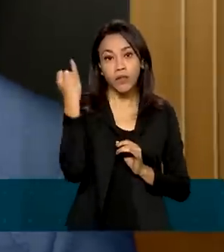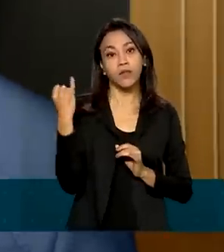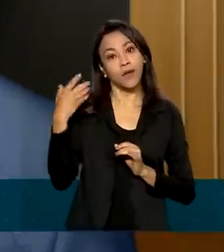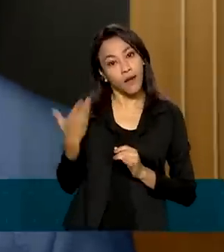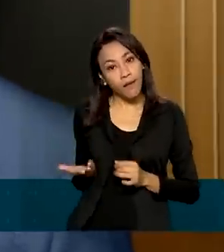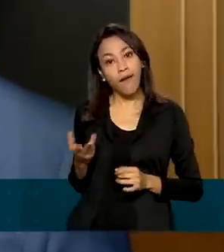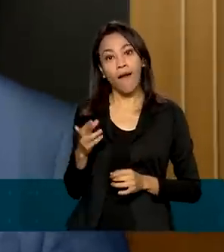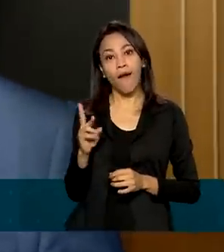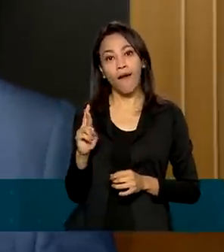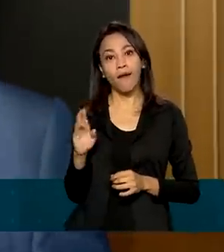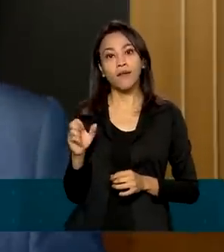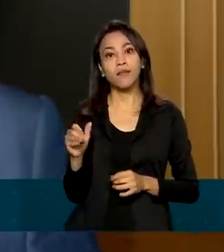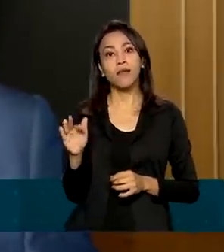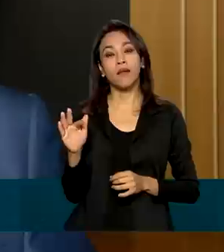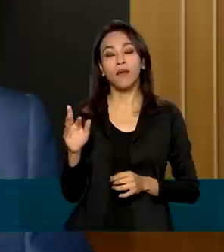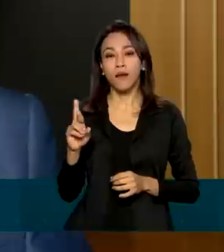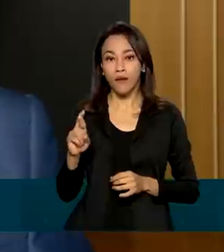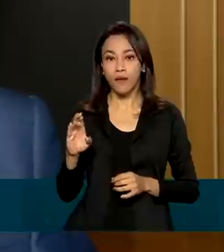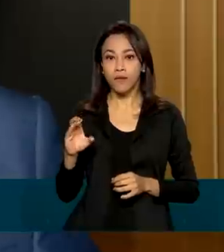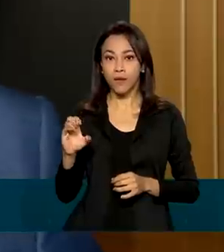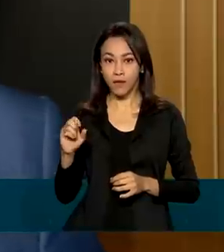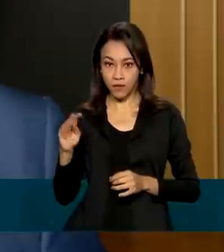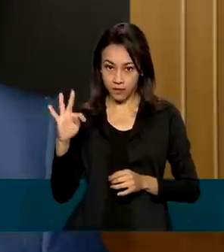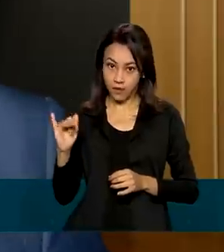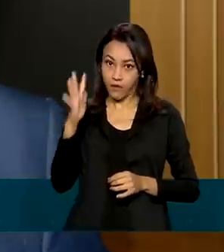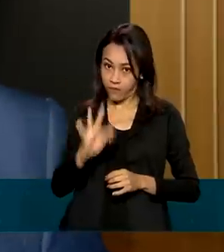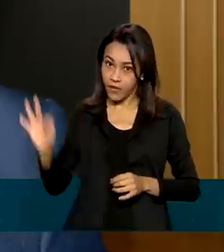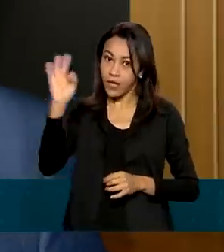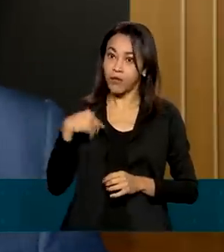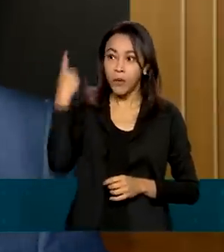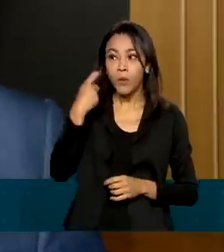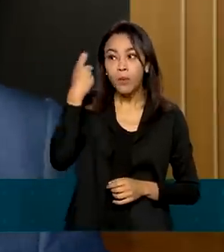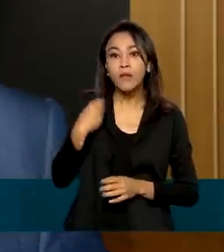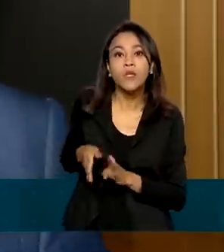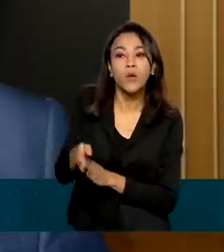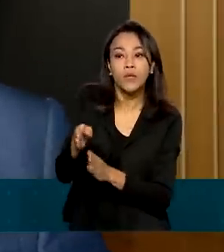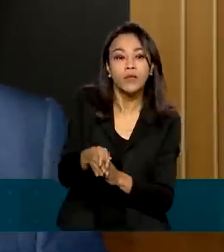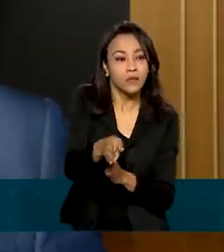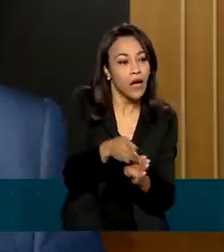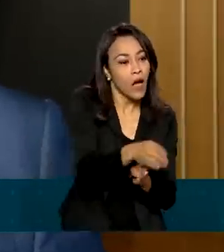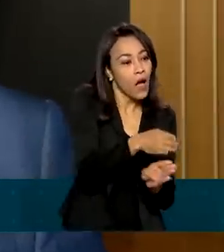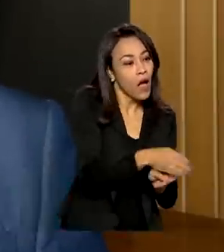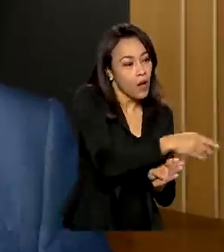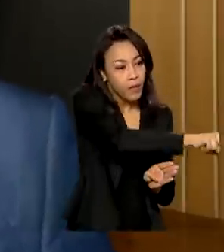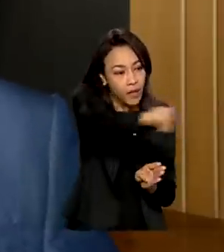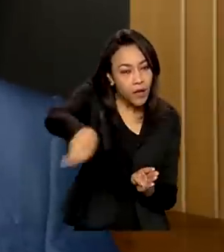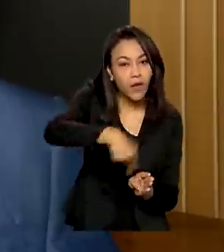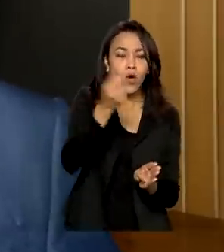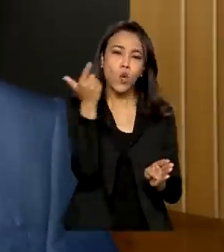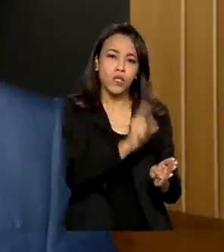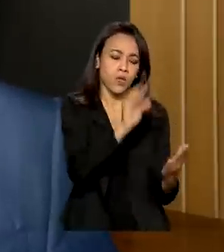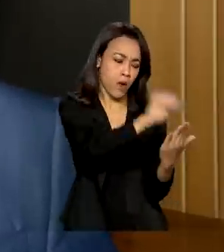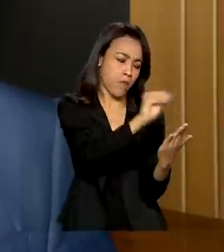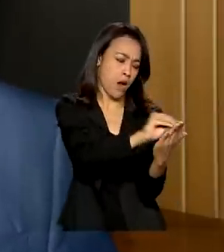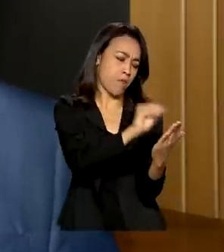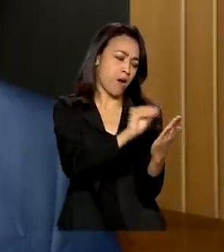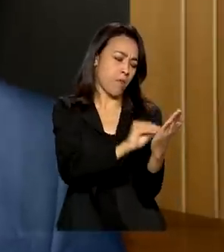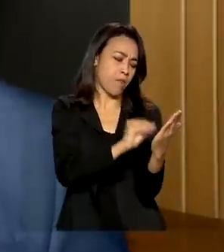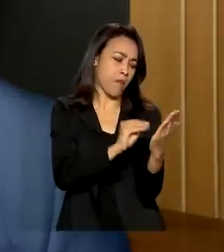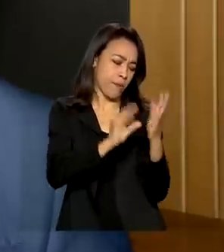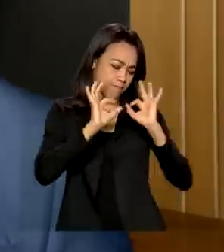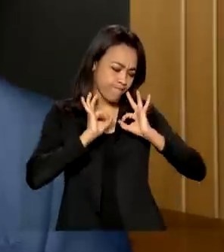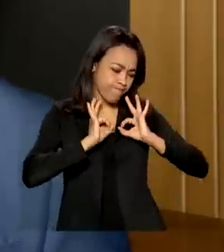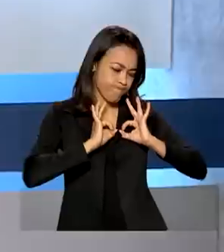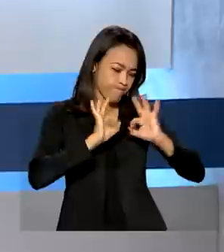Federal está preocupada em dar todas as orientações para que o contribuinte possa preencher com precisão as